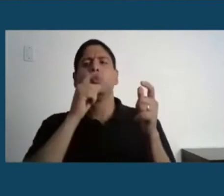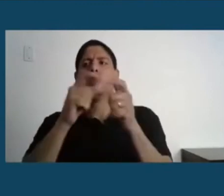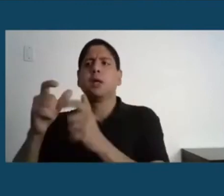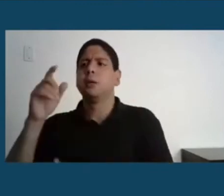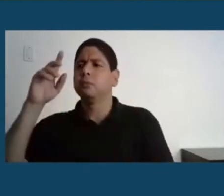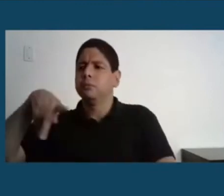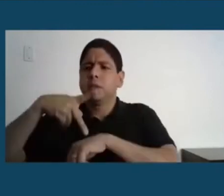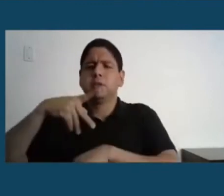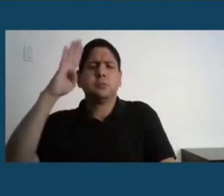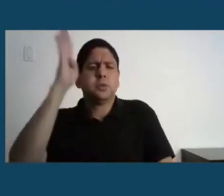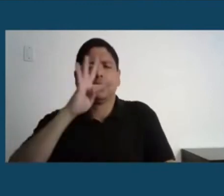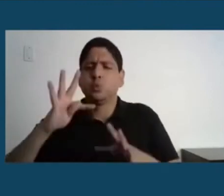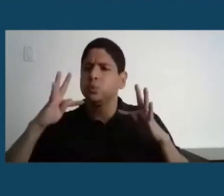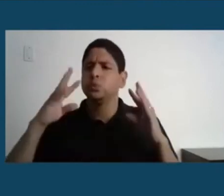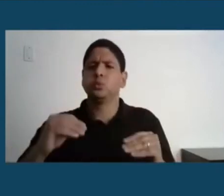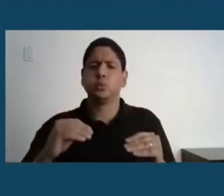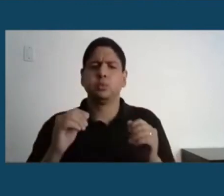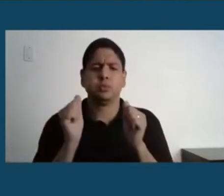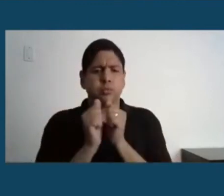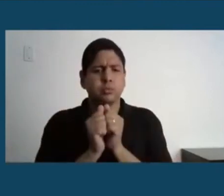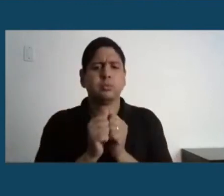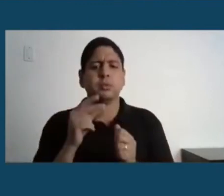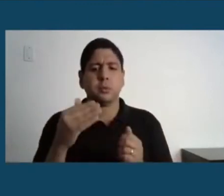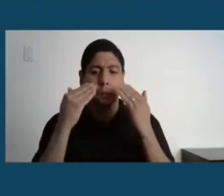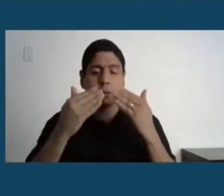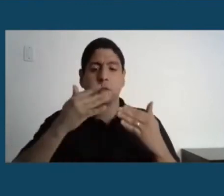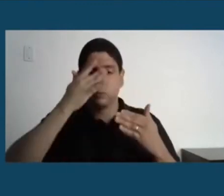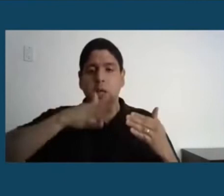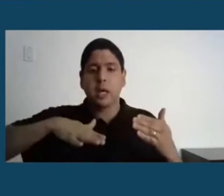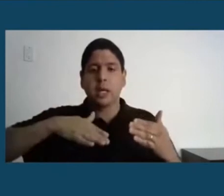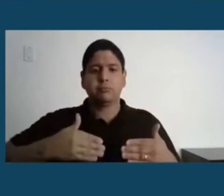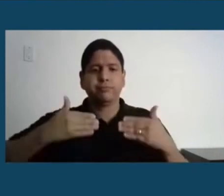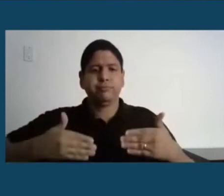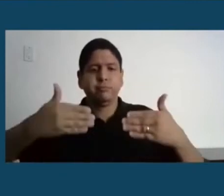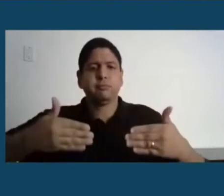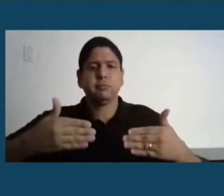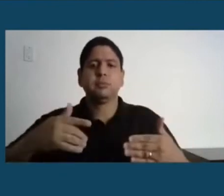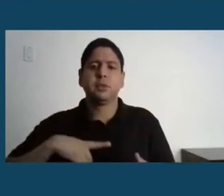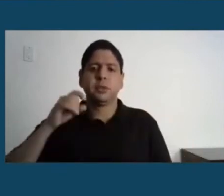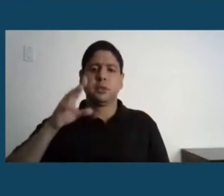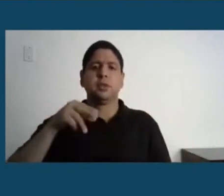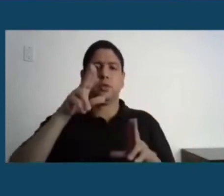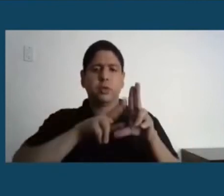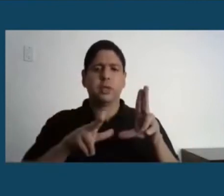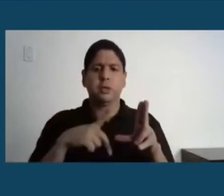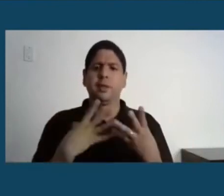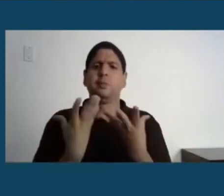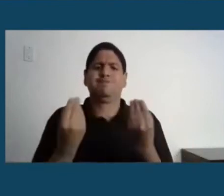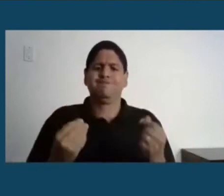municípios que eu mostrei para os senhores no início, para o enfrentamento da Covid. O a UFRJ fez não foi o único. Todo o sistema federal,